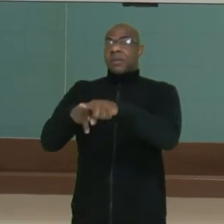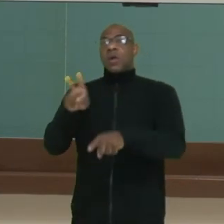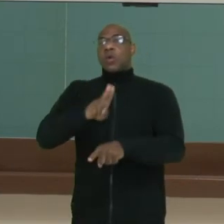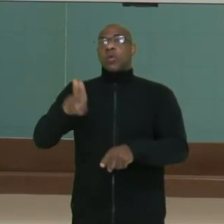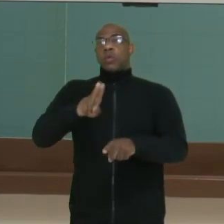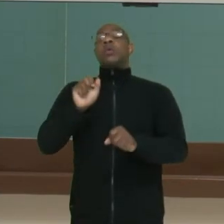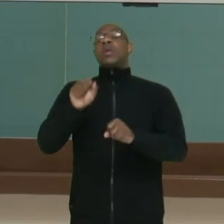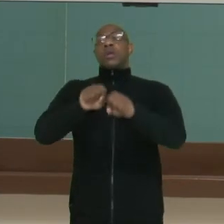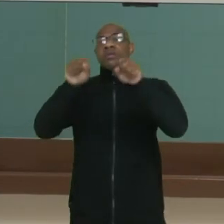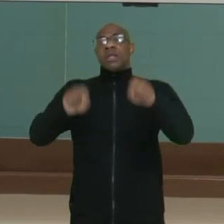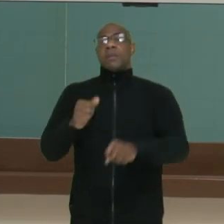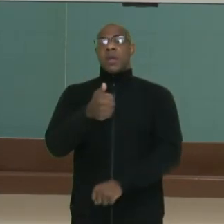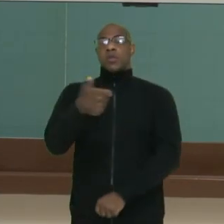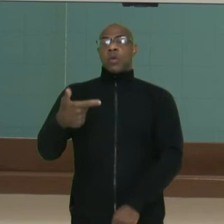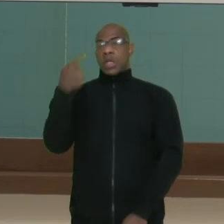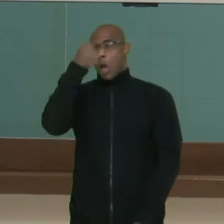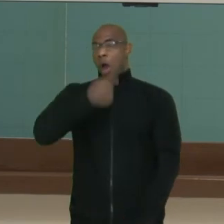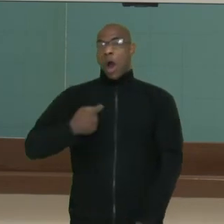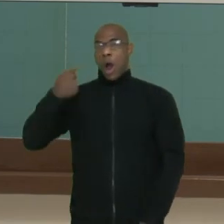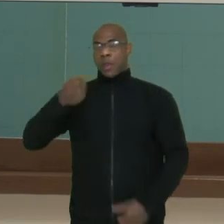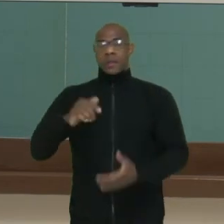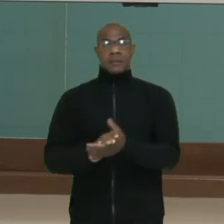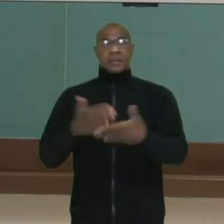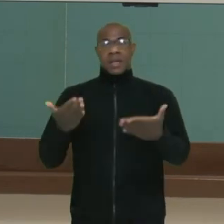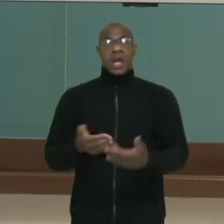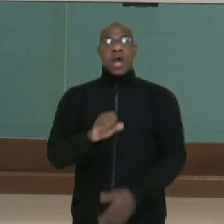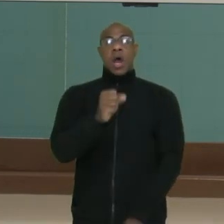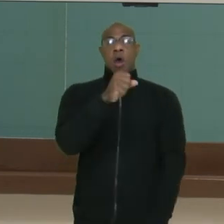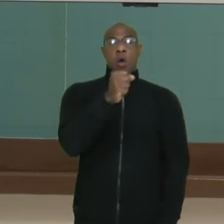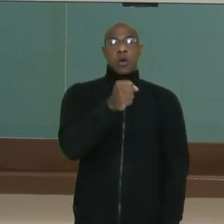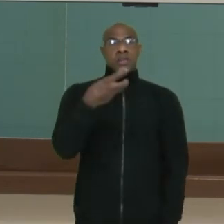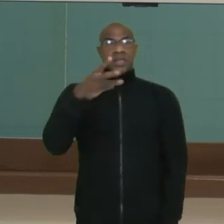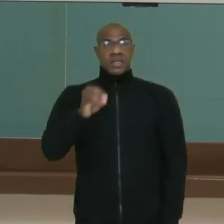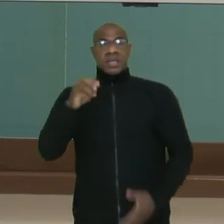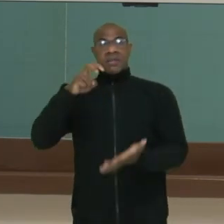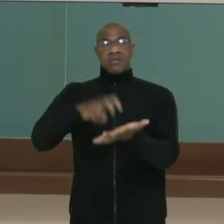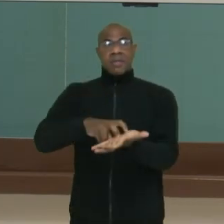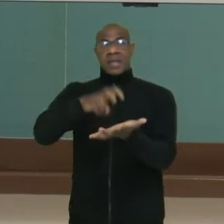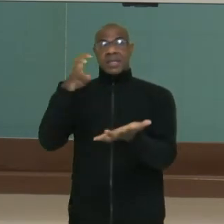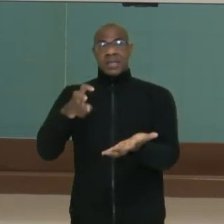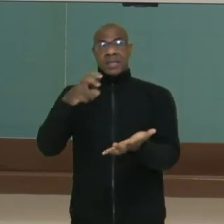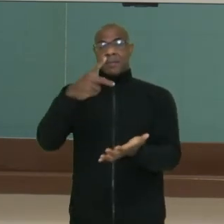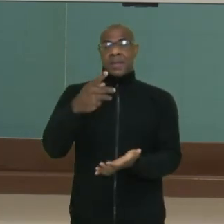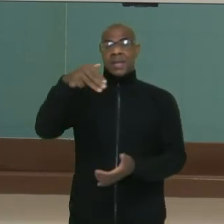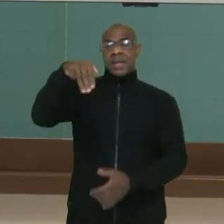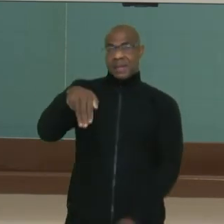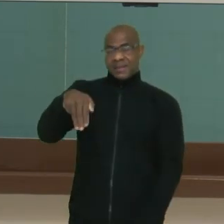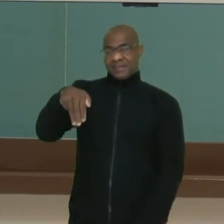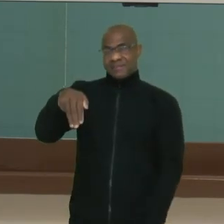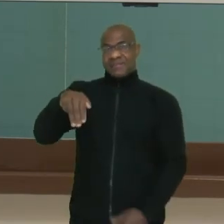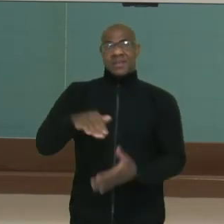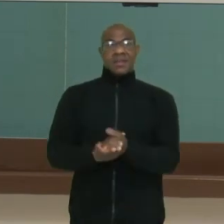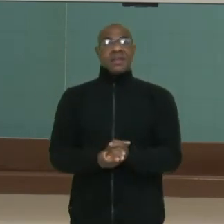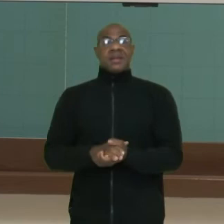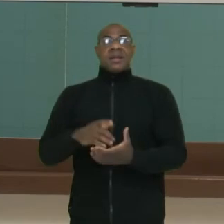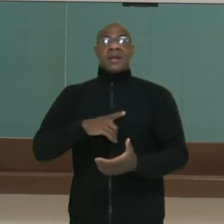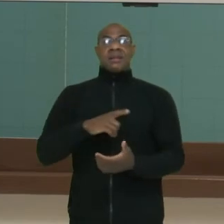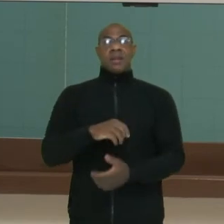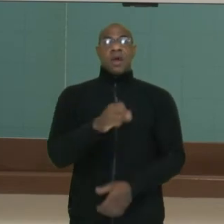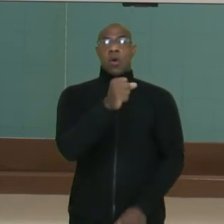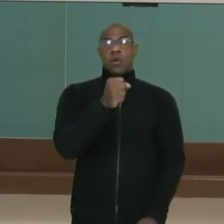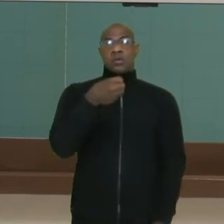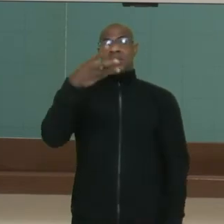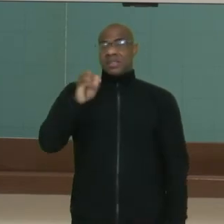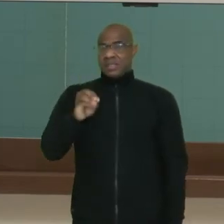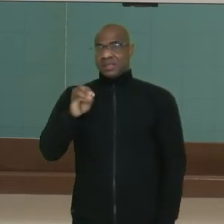de 12 horas. Então, por exemplo, às 8 e 30 da manhã, a gente fala 8 e 30 no Brasil.